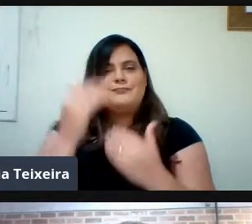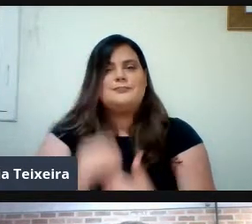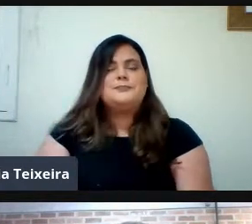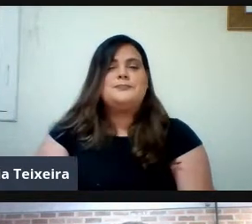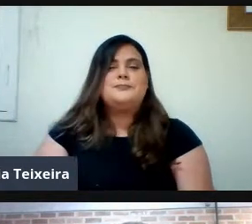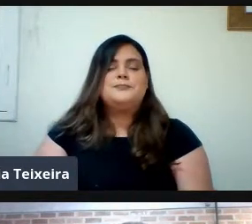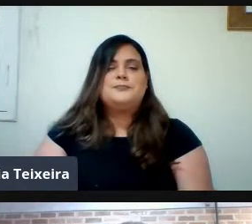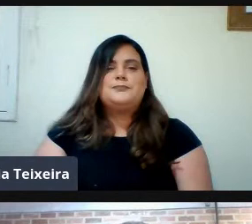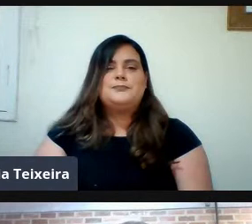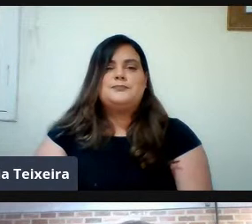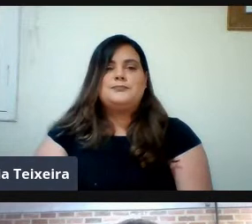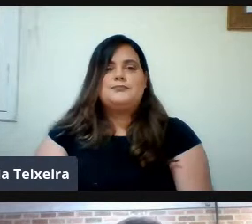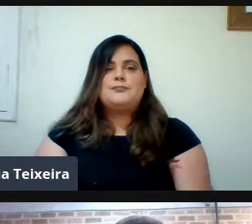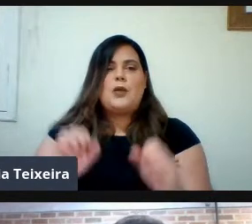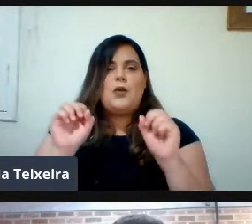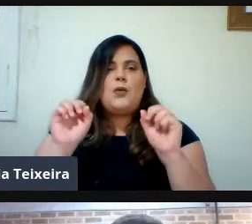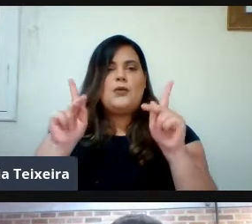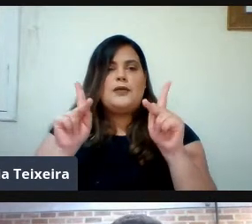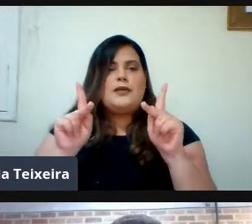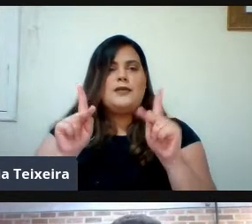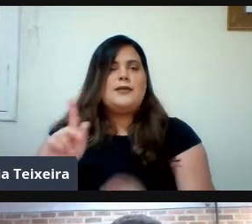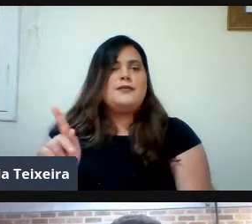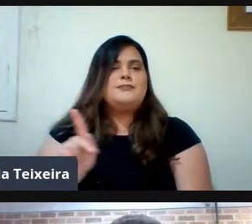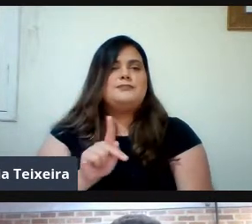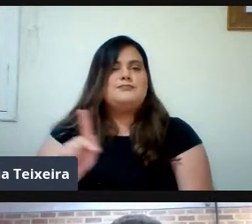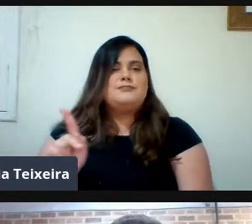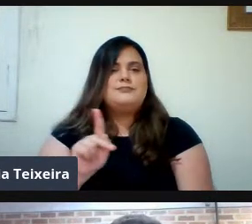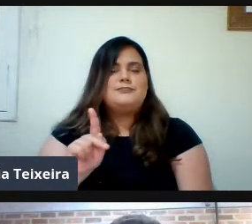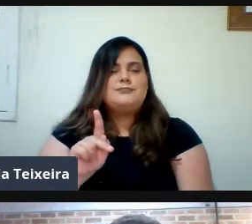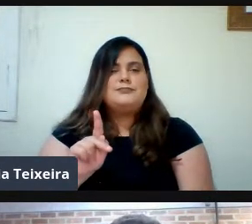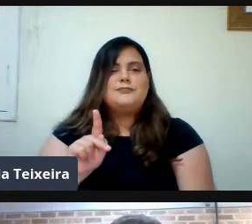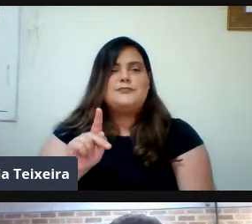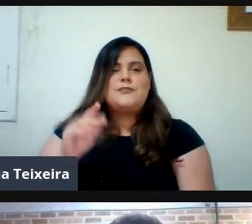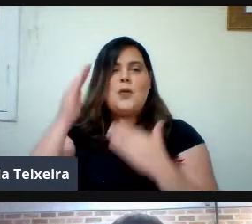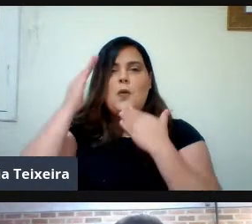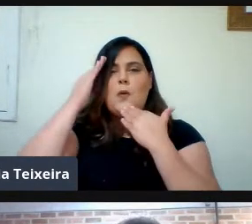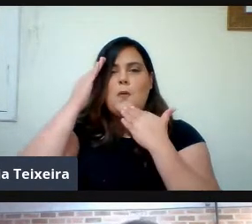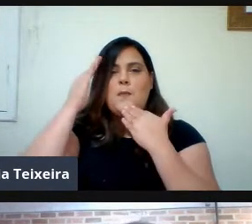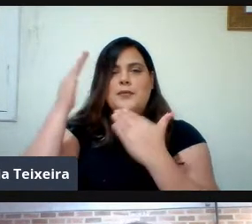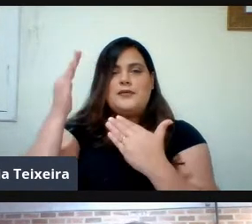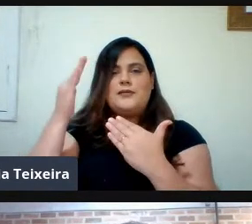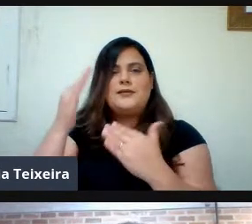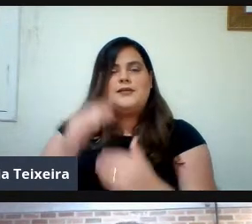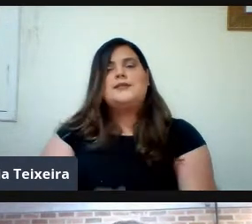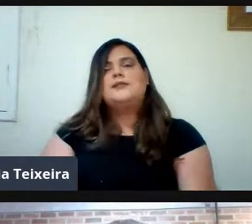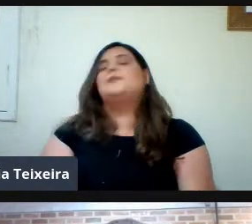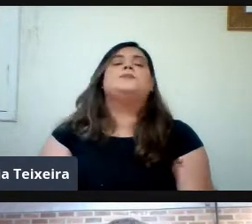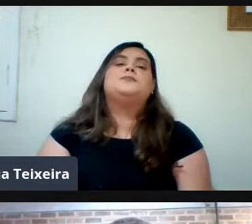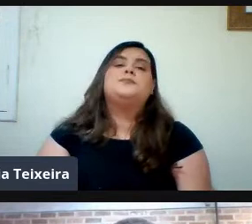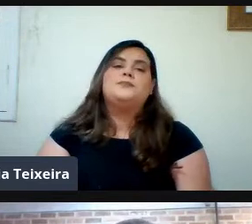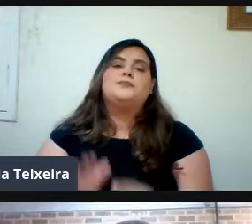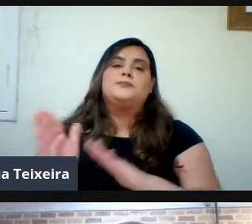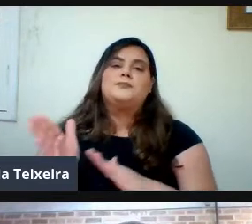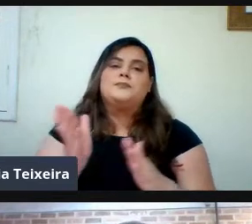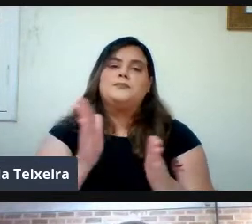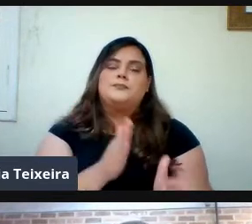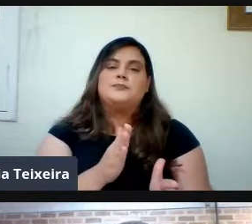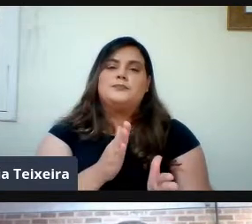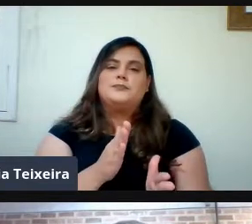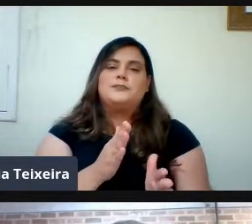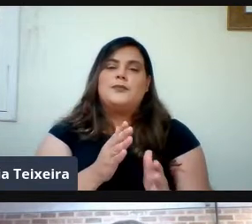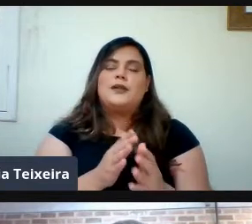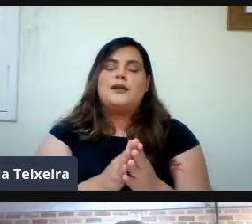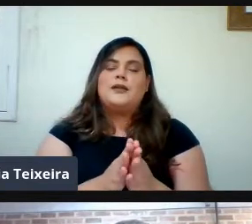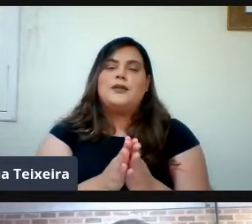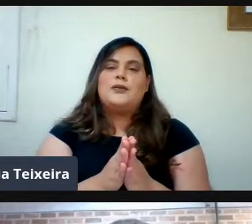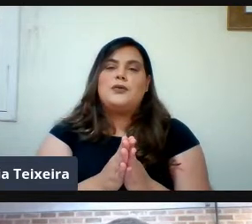Ok Professor Vitor Obrigada Então Dando continuidade A nossa solenidade Eu convido